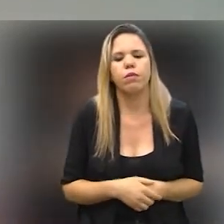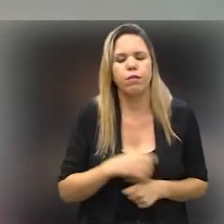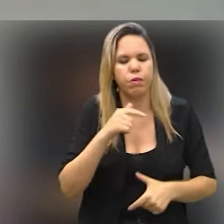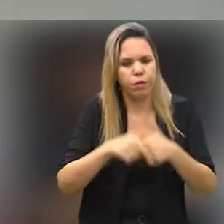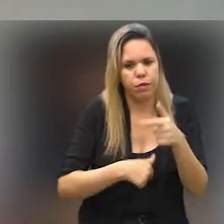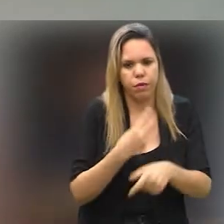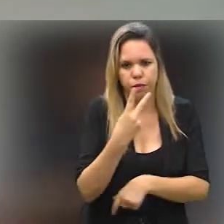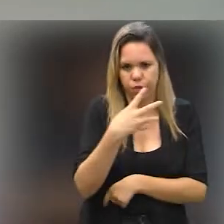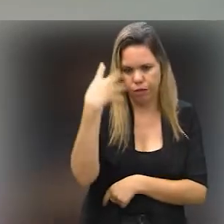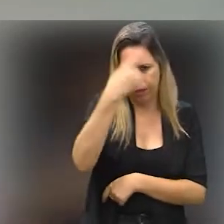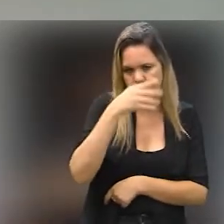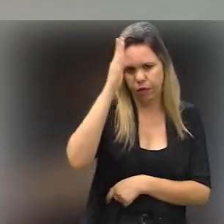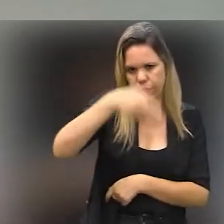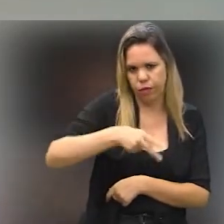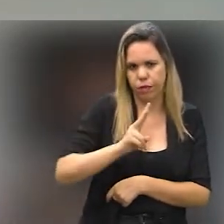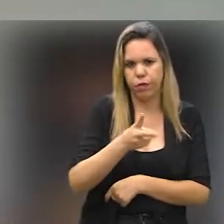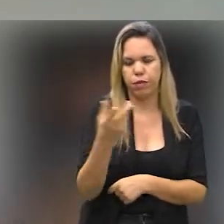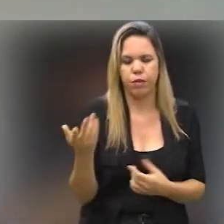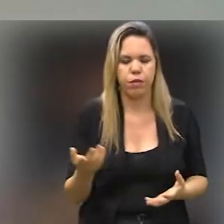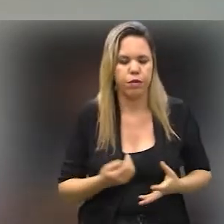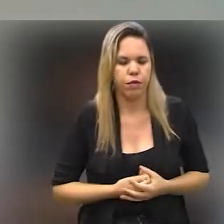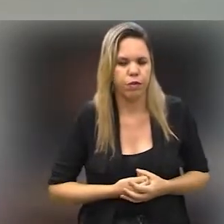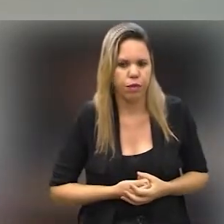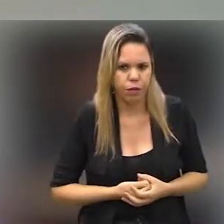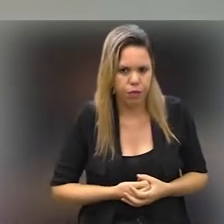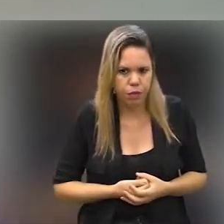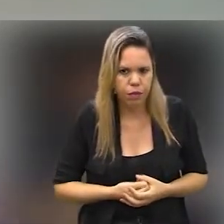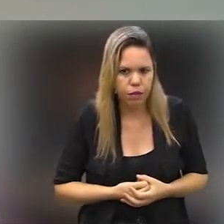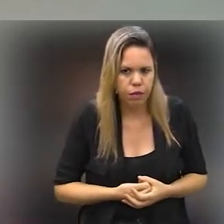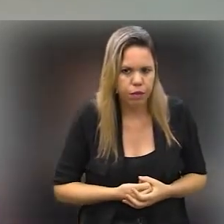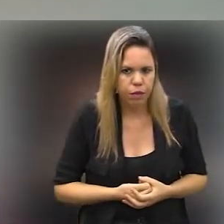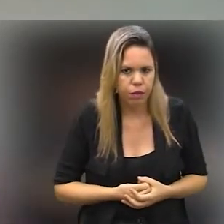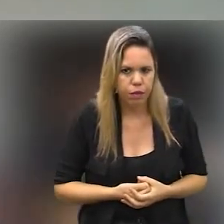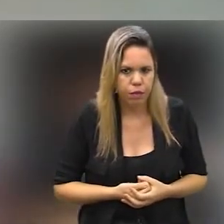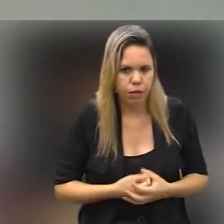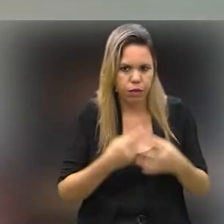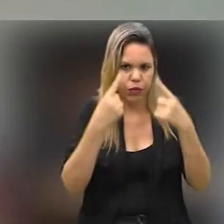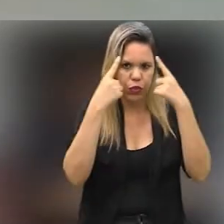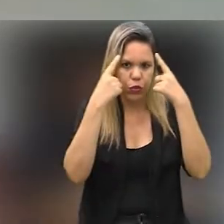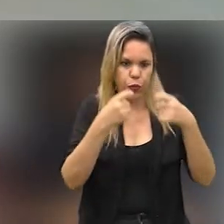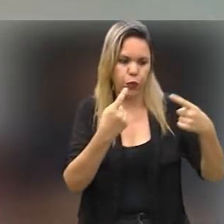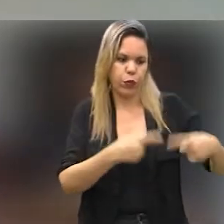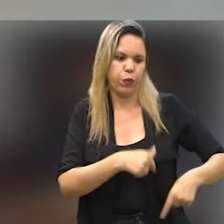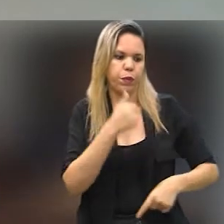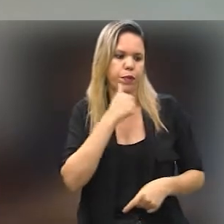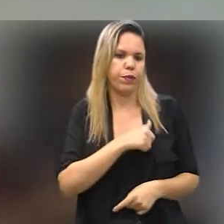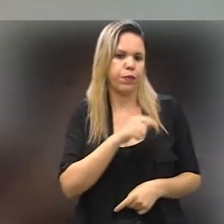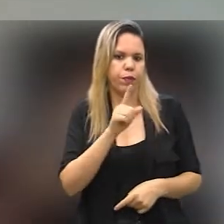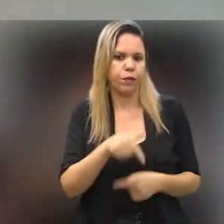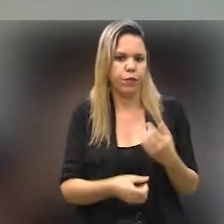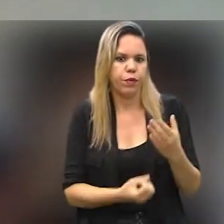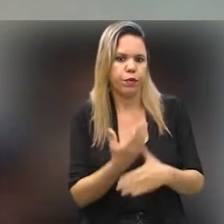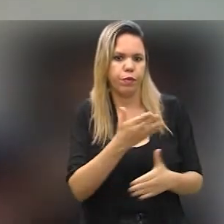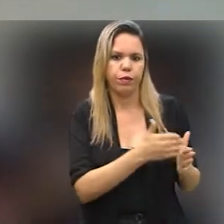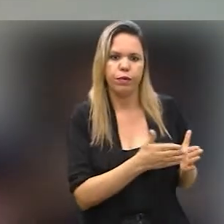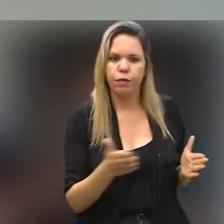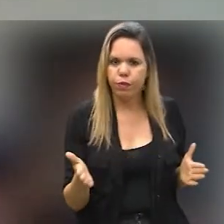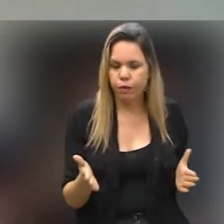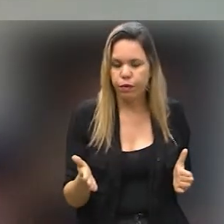trabalhar 24 horas. E porque a violência contra a mulher